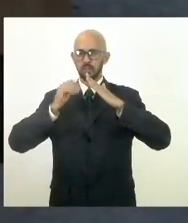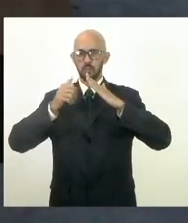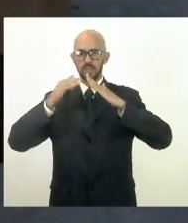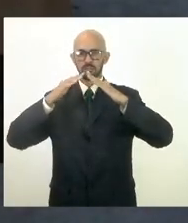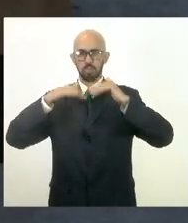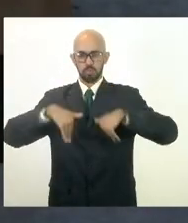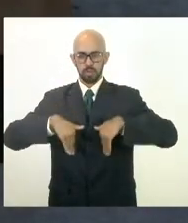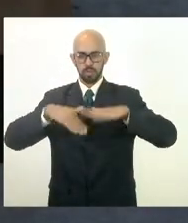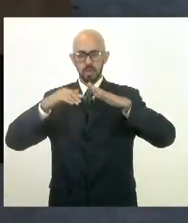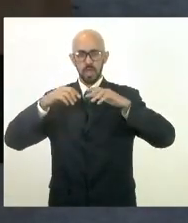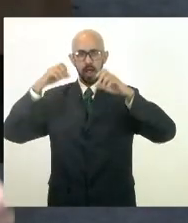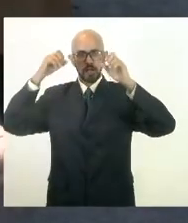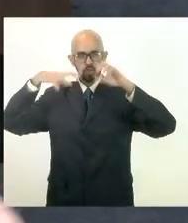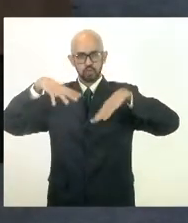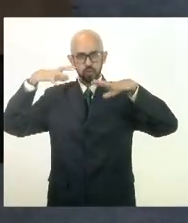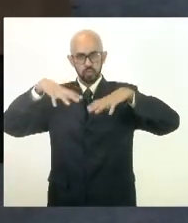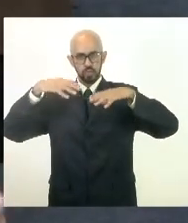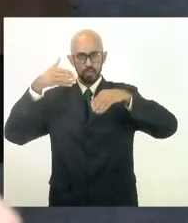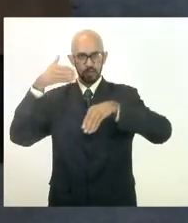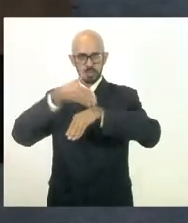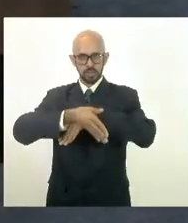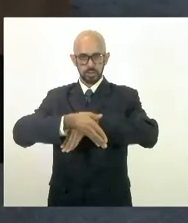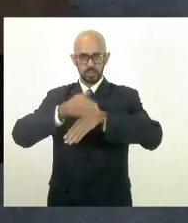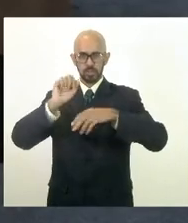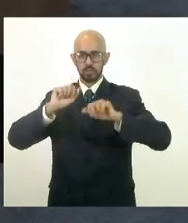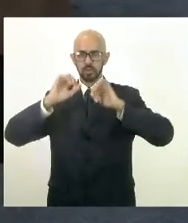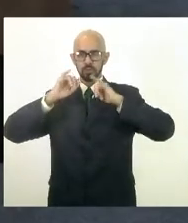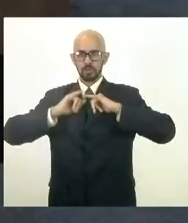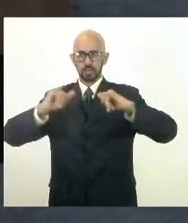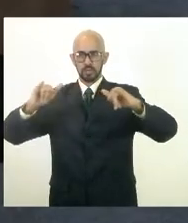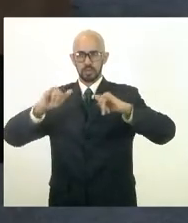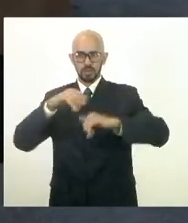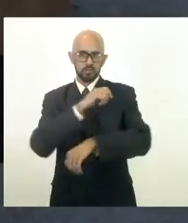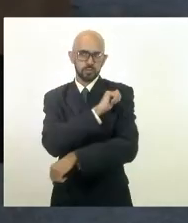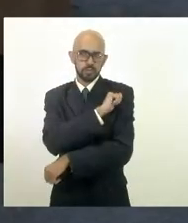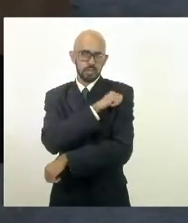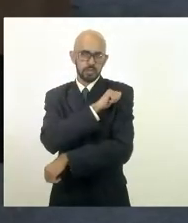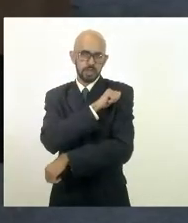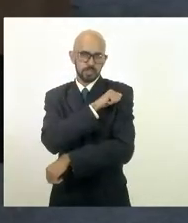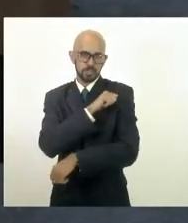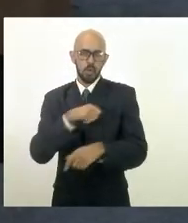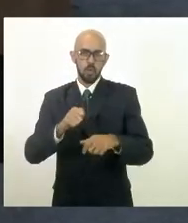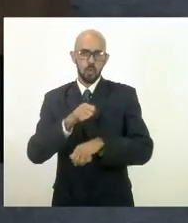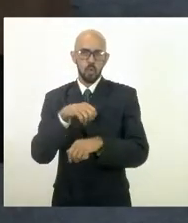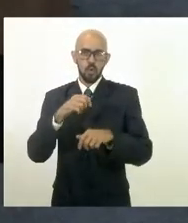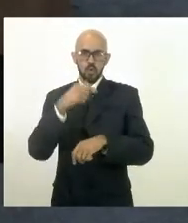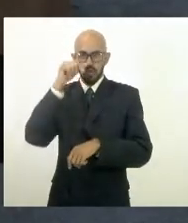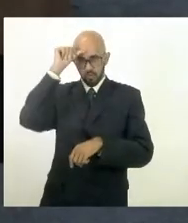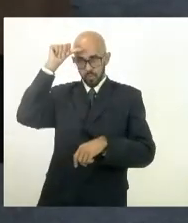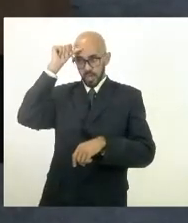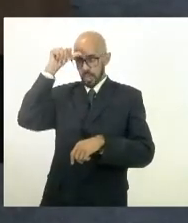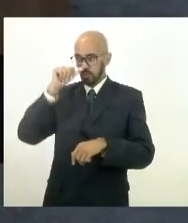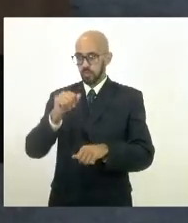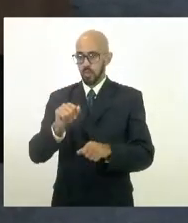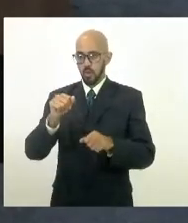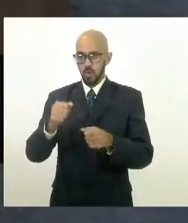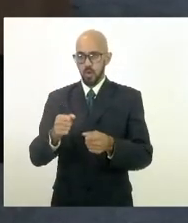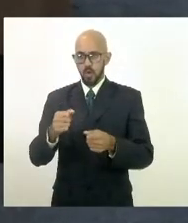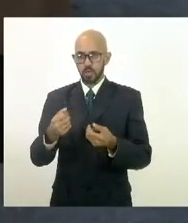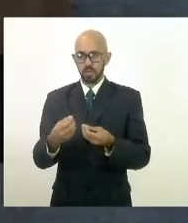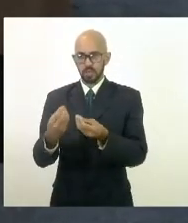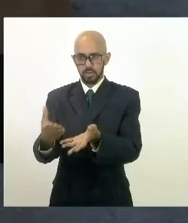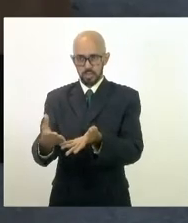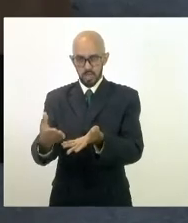da UPA, presidente. E após nossas denúncias, fiscalizações, o governador entregou à população de campos, mais precisamente